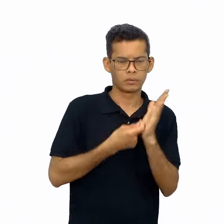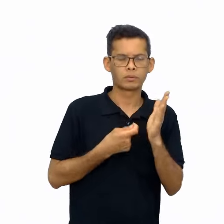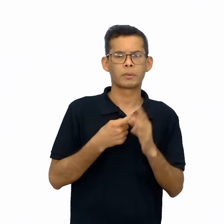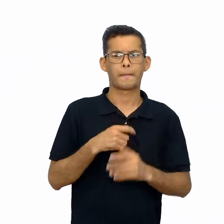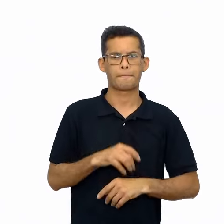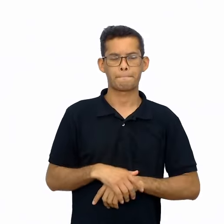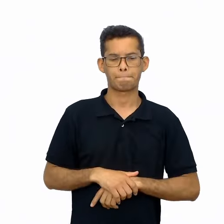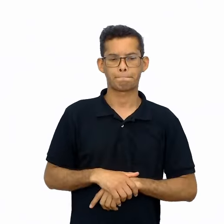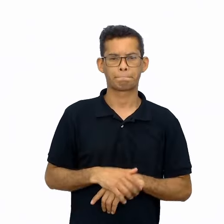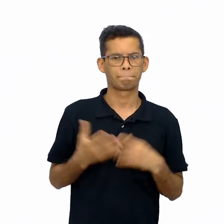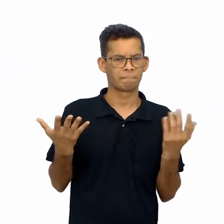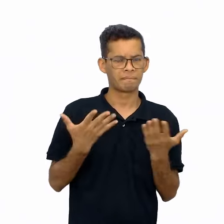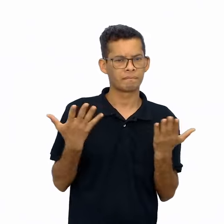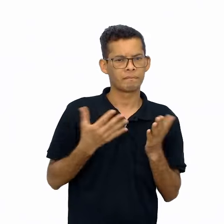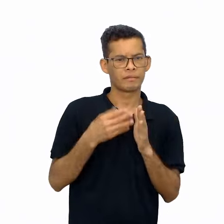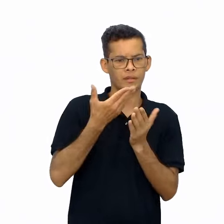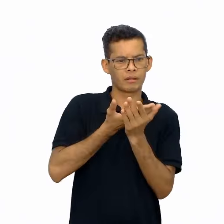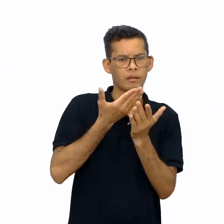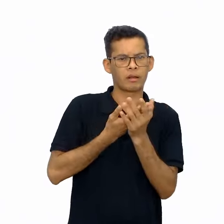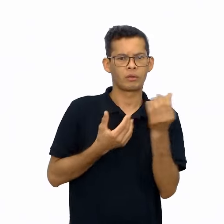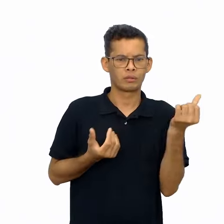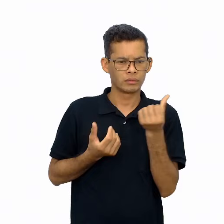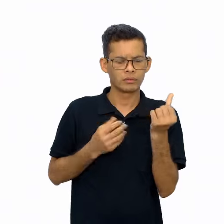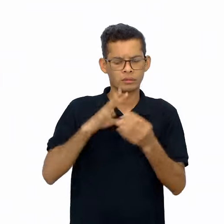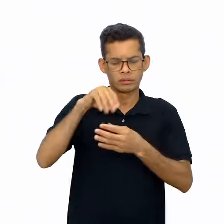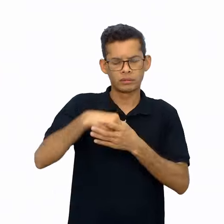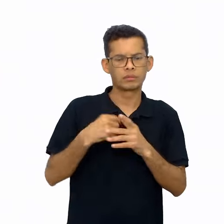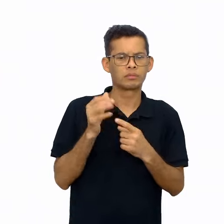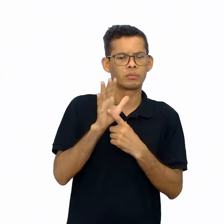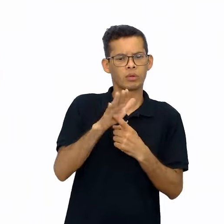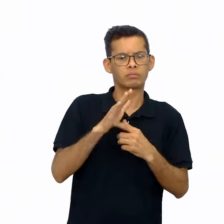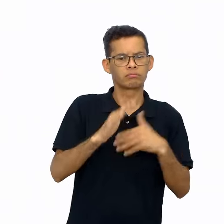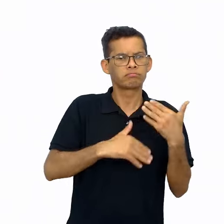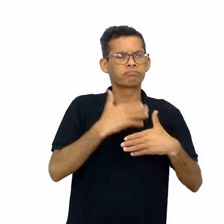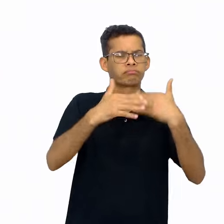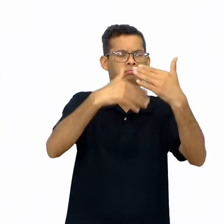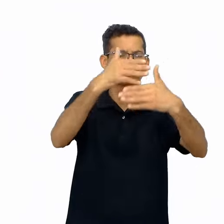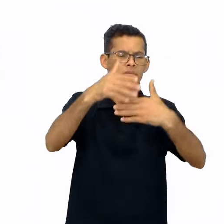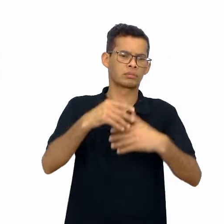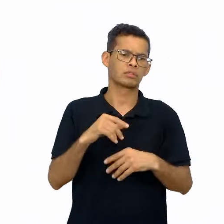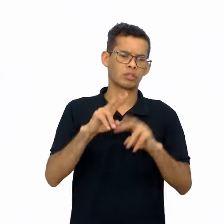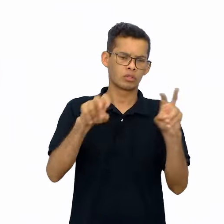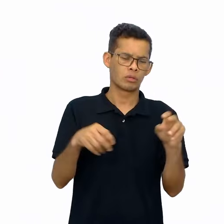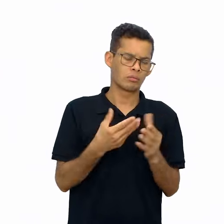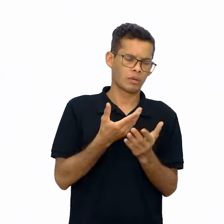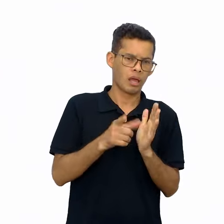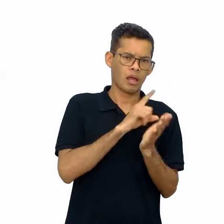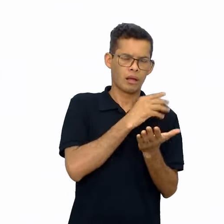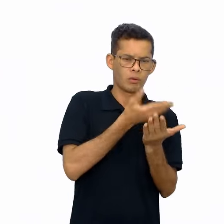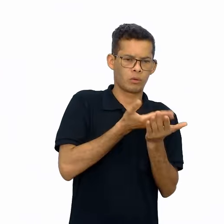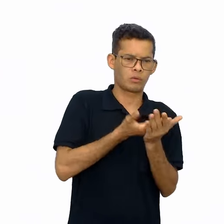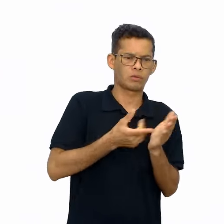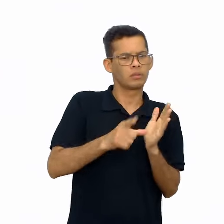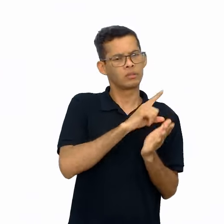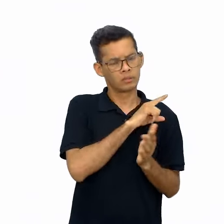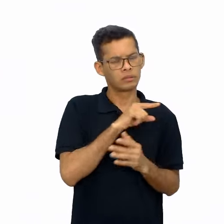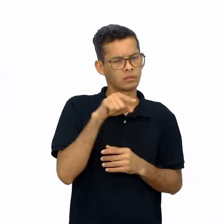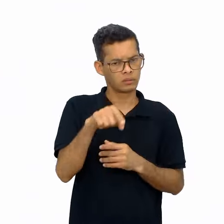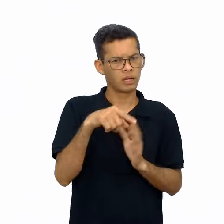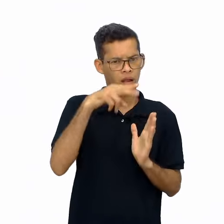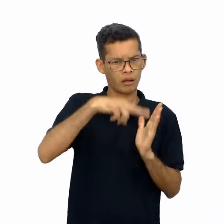na aula 6, ela representa uma progressão em relação às aulas 4 e 5, porque, dessa vez, depois da leitura